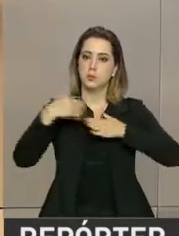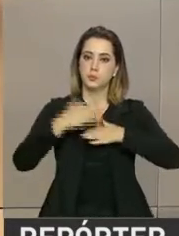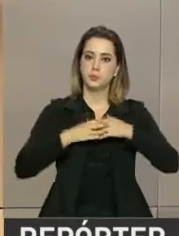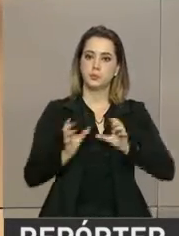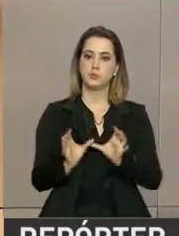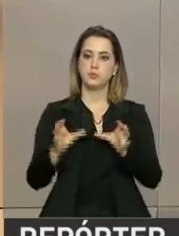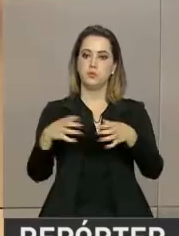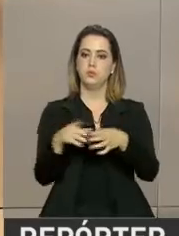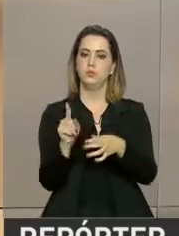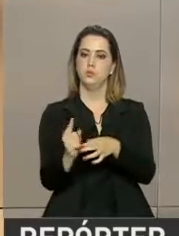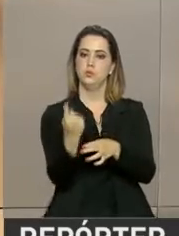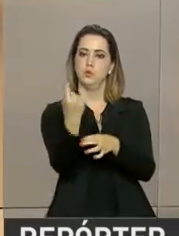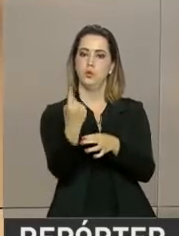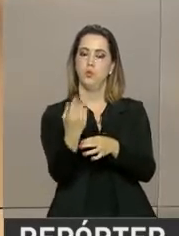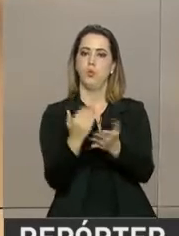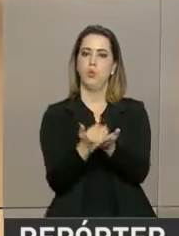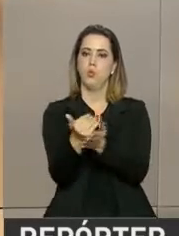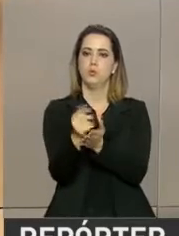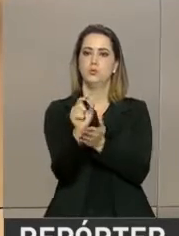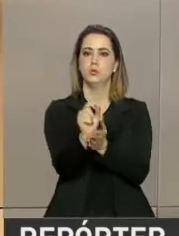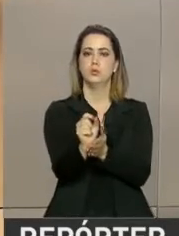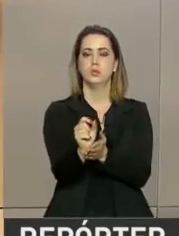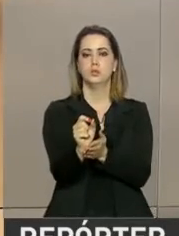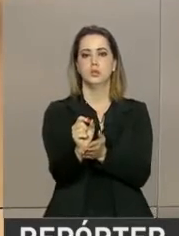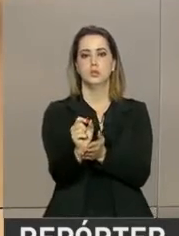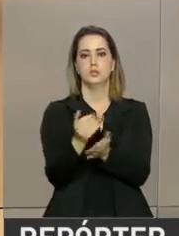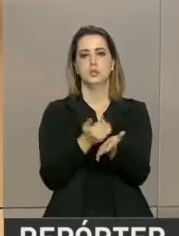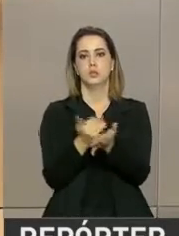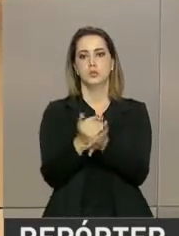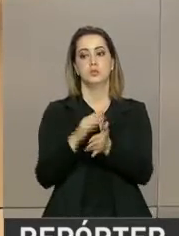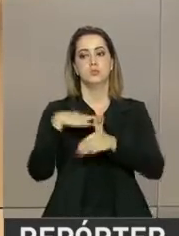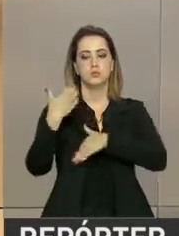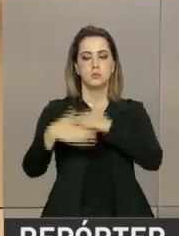apenas uma pequena frente, uma modesta frente no processo de desenvolvimento do Haiti.